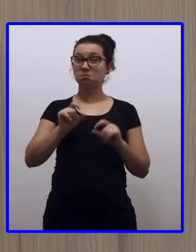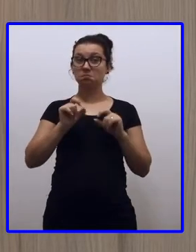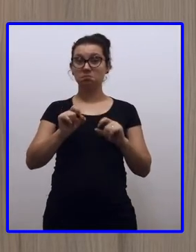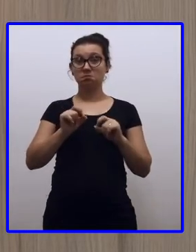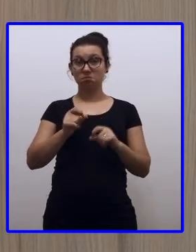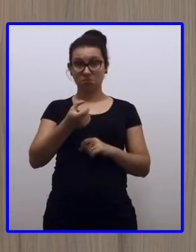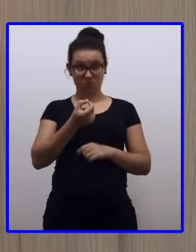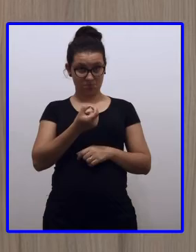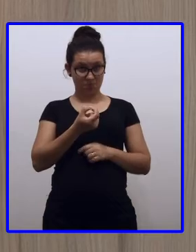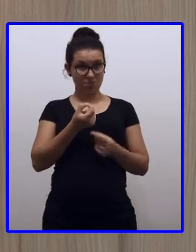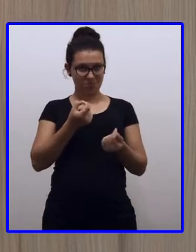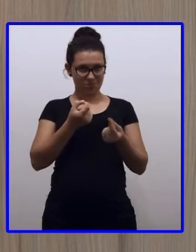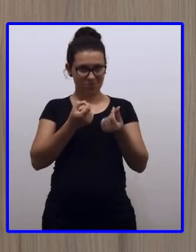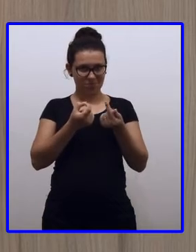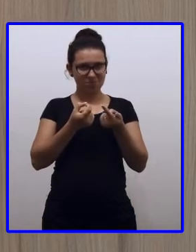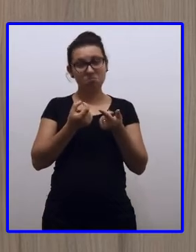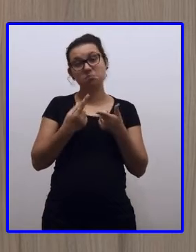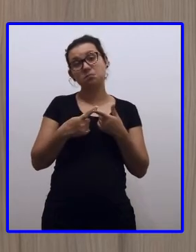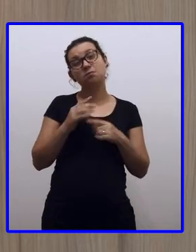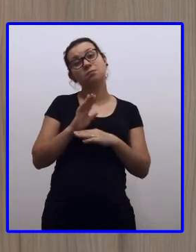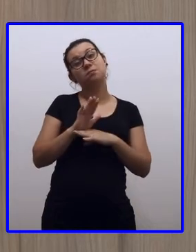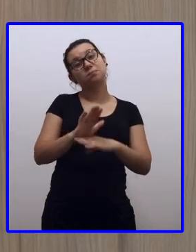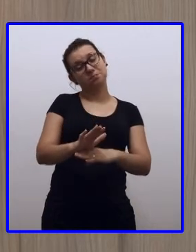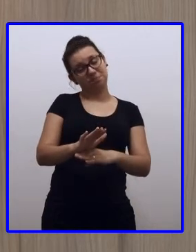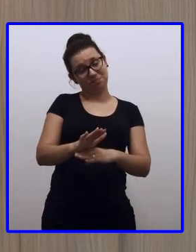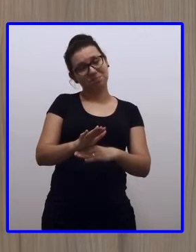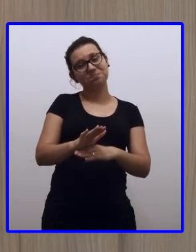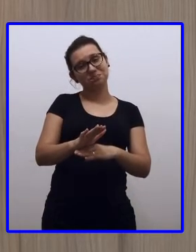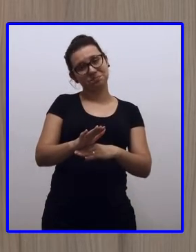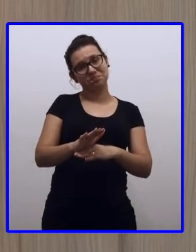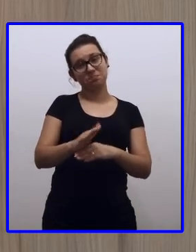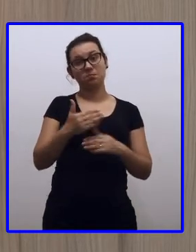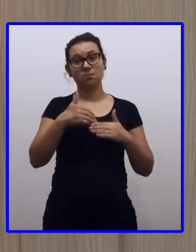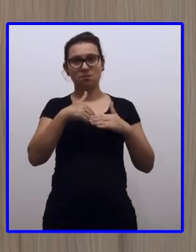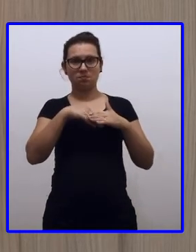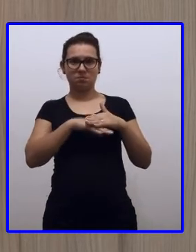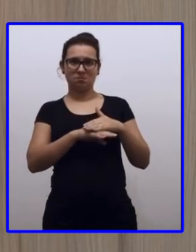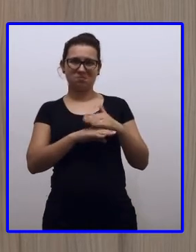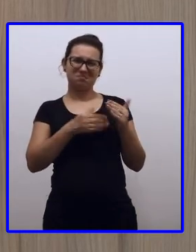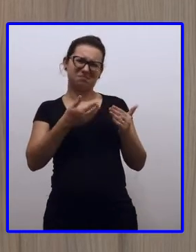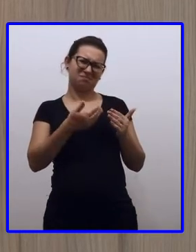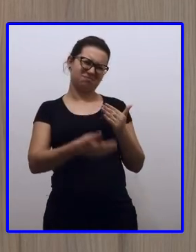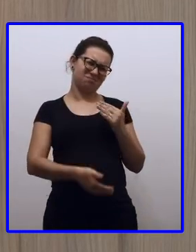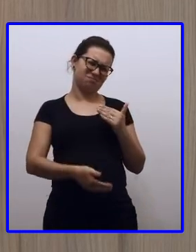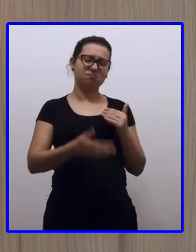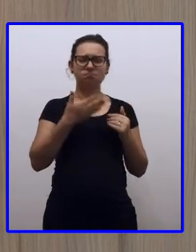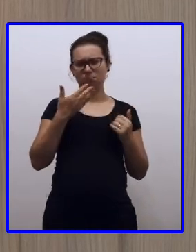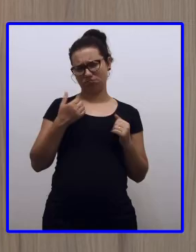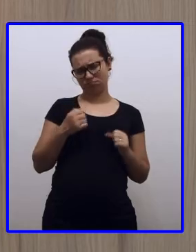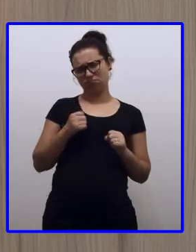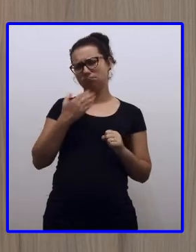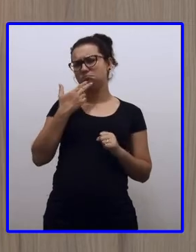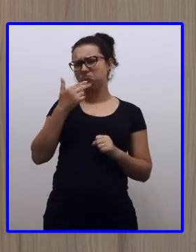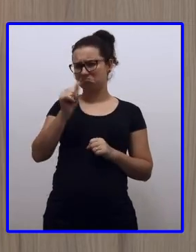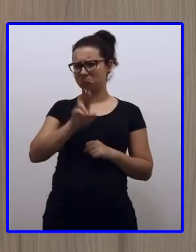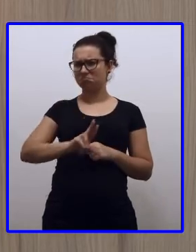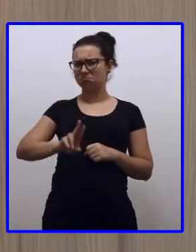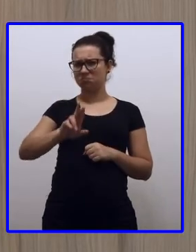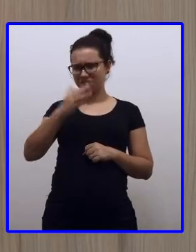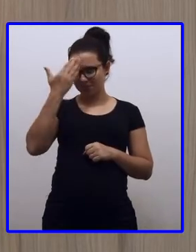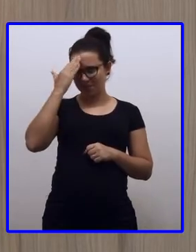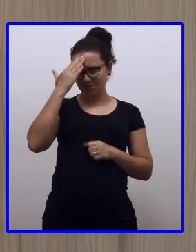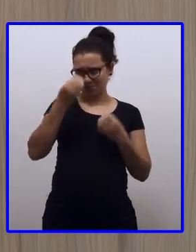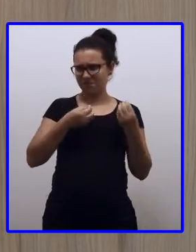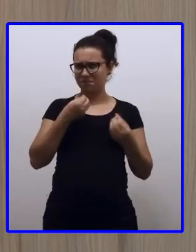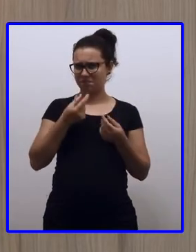pagar. Tá bom? Porque elas ajudam bastante. E se a gente guarda, a gente perde. Aí já viu, né? Entenderam como